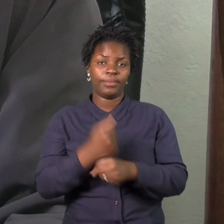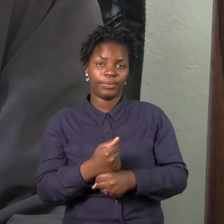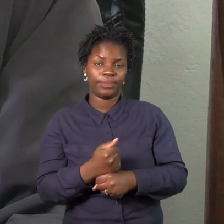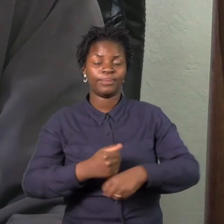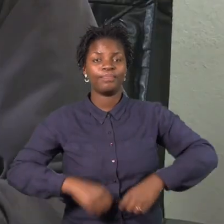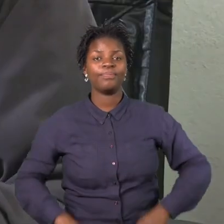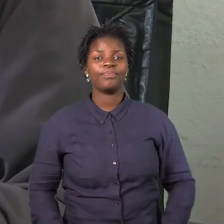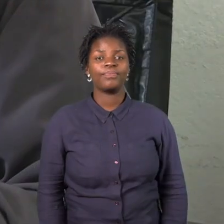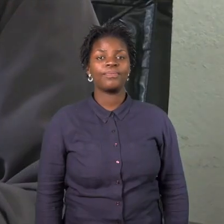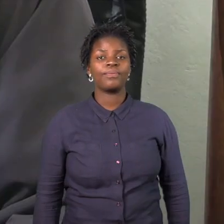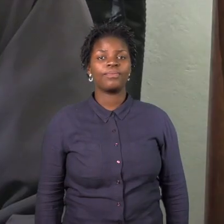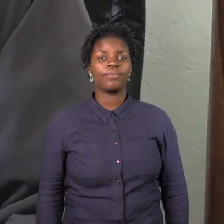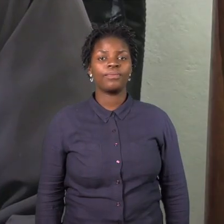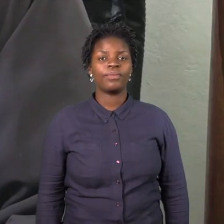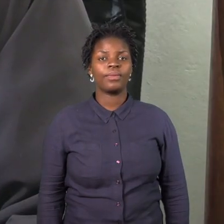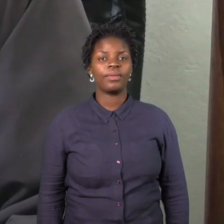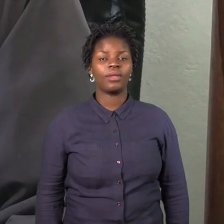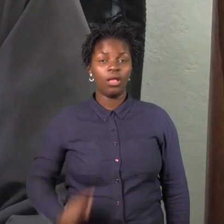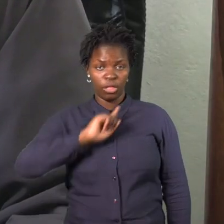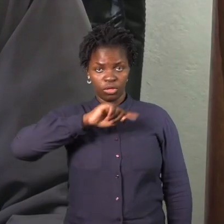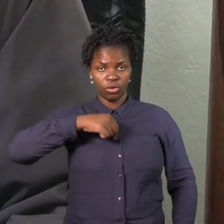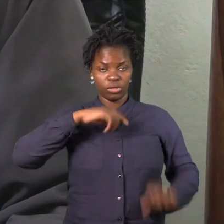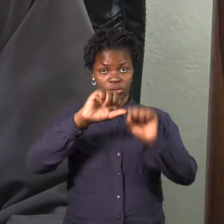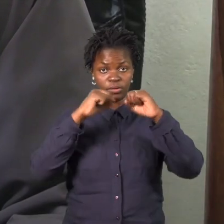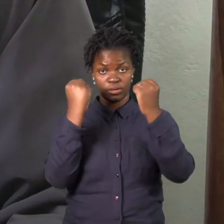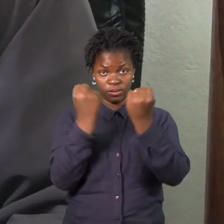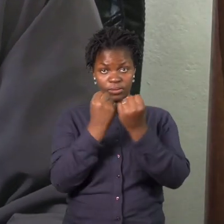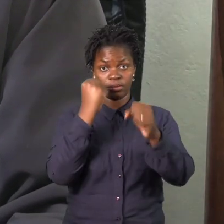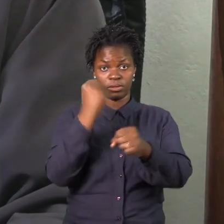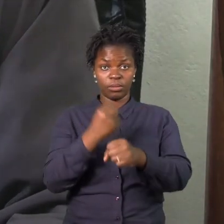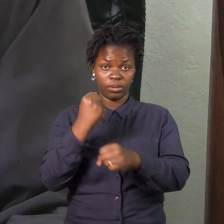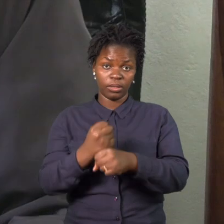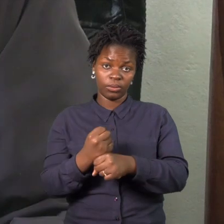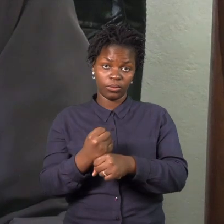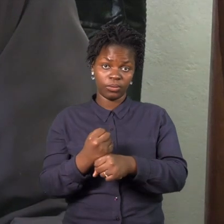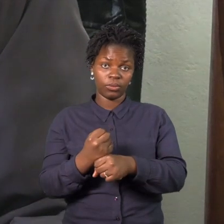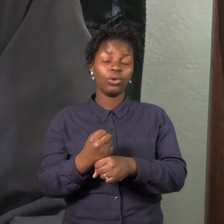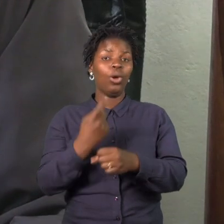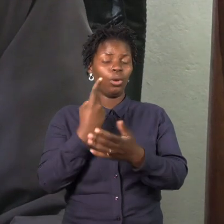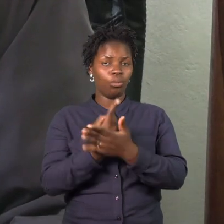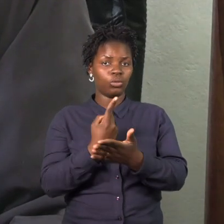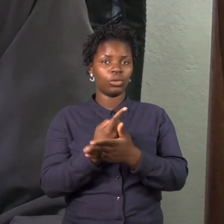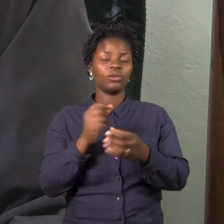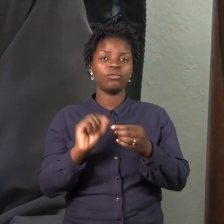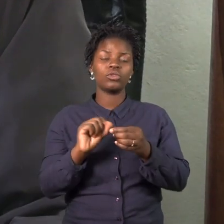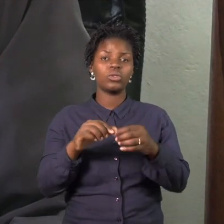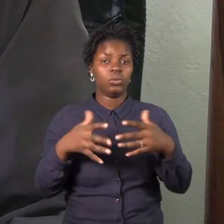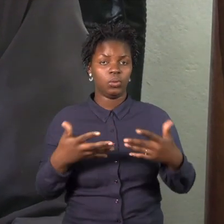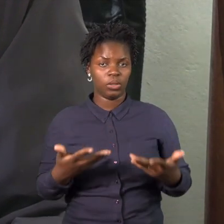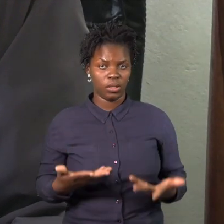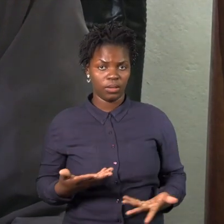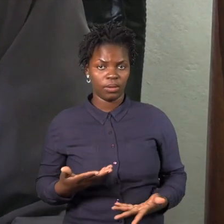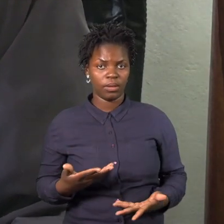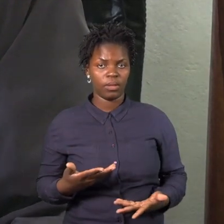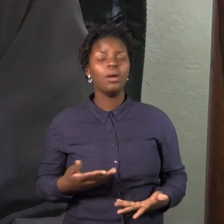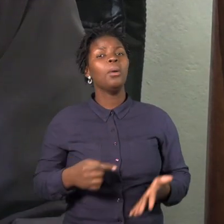Inspeção Geral do Trabalho, que é o órgão ou a instituição responsável por garantir